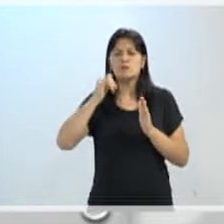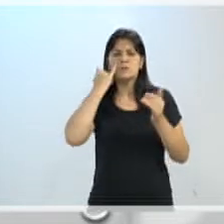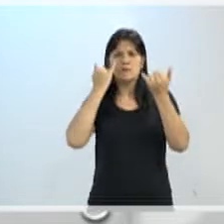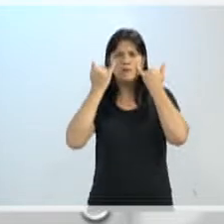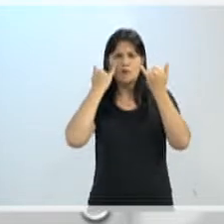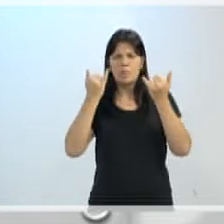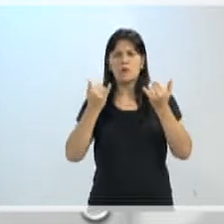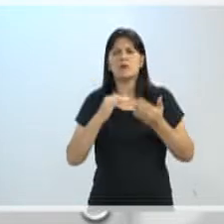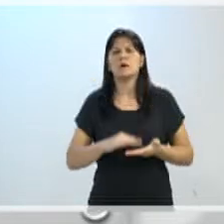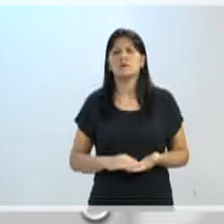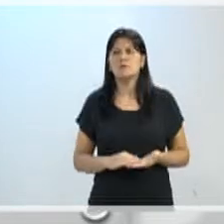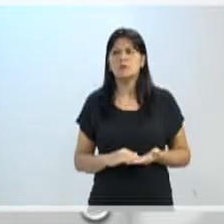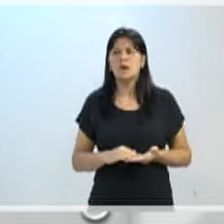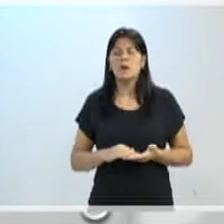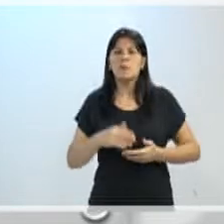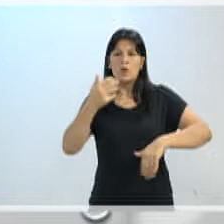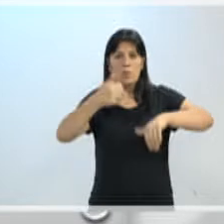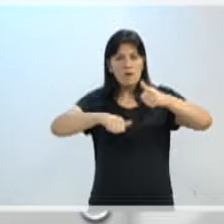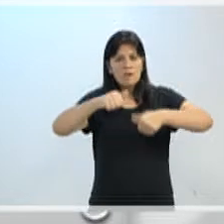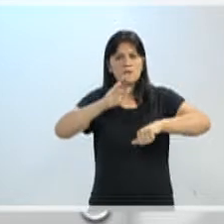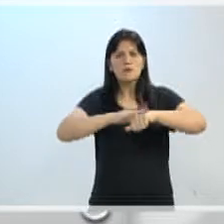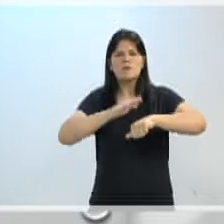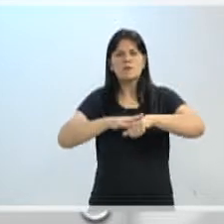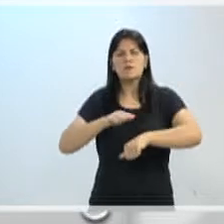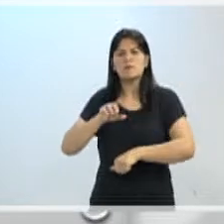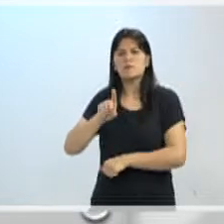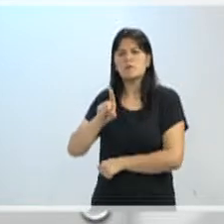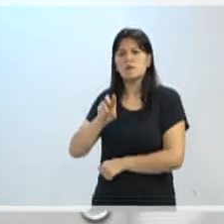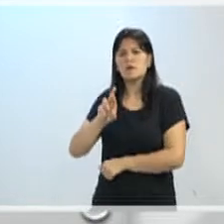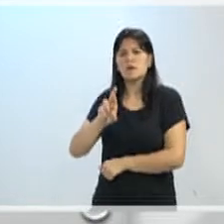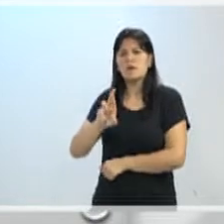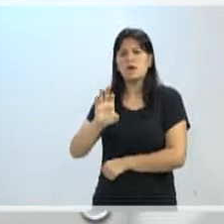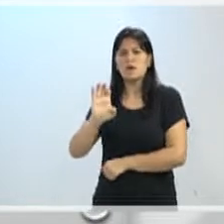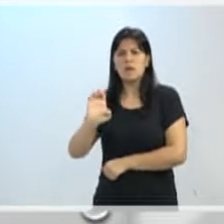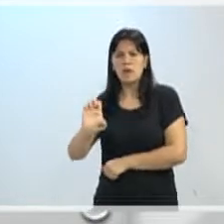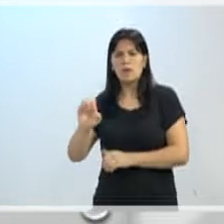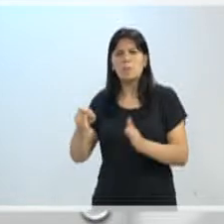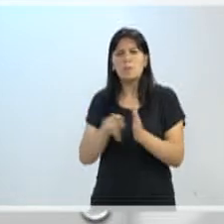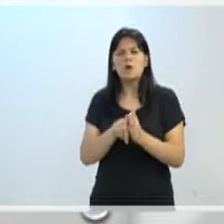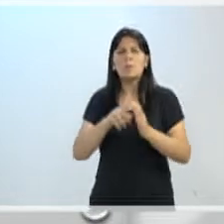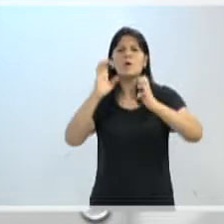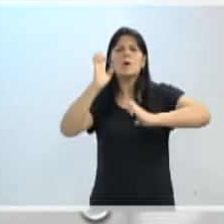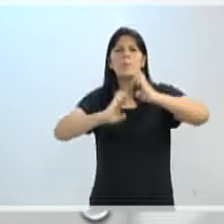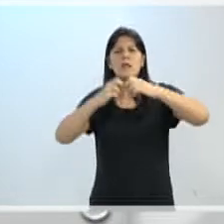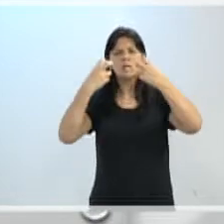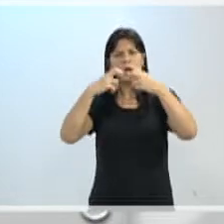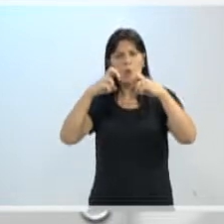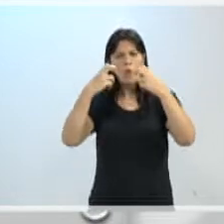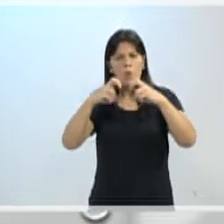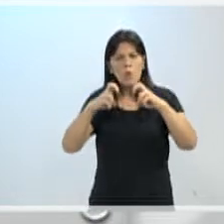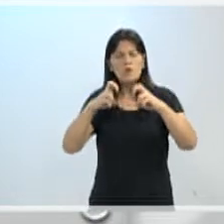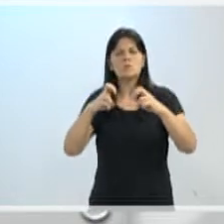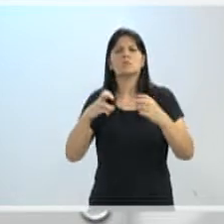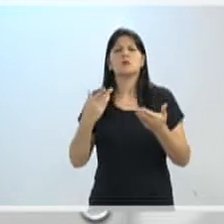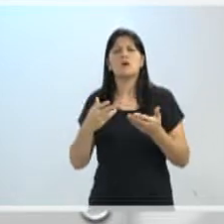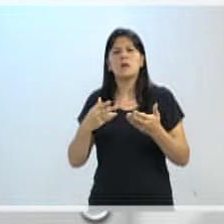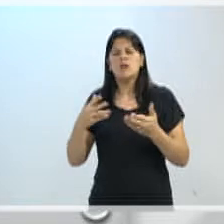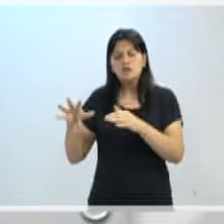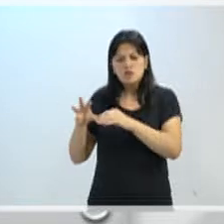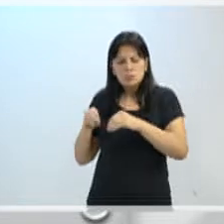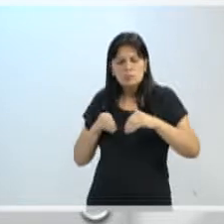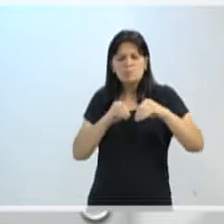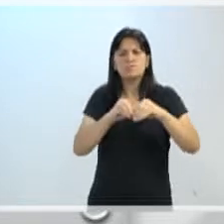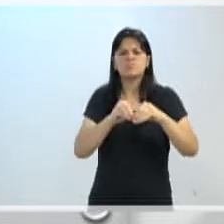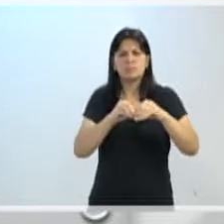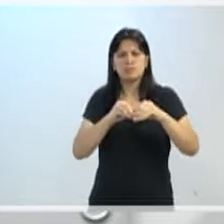dos balanços, dos balancetes, da DRE da Blumob, são dados auditados por empresas externas, e que a gente então pega e transfere